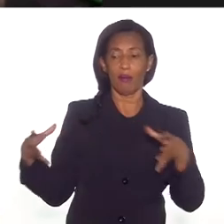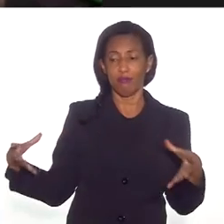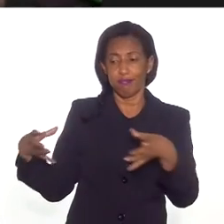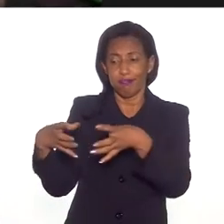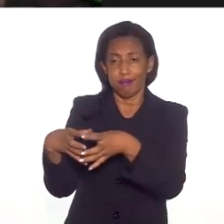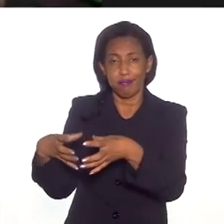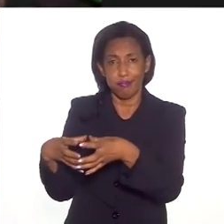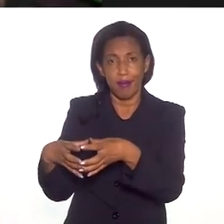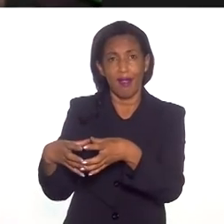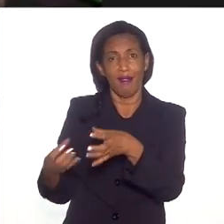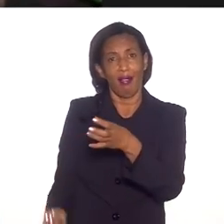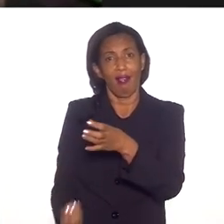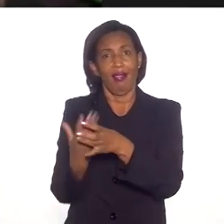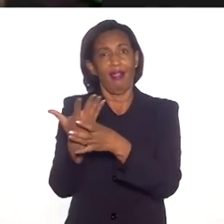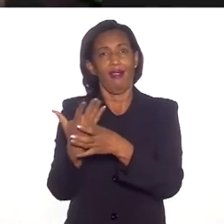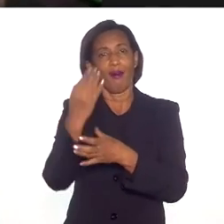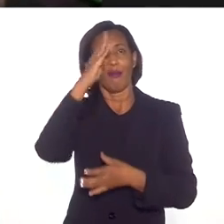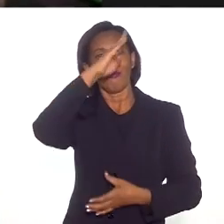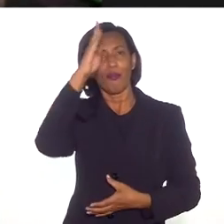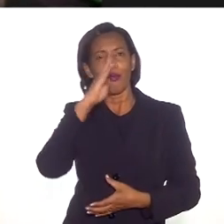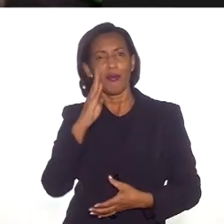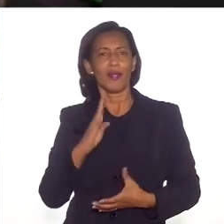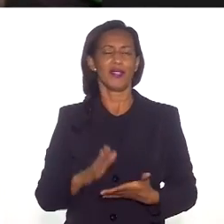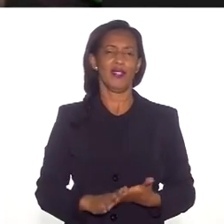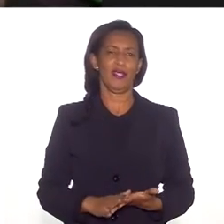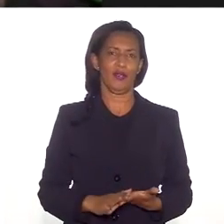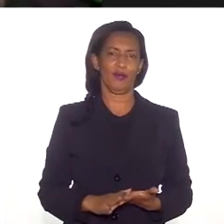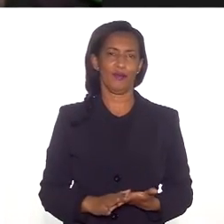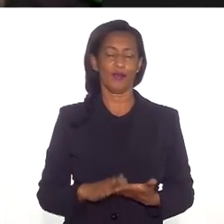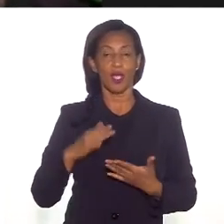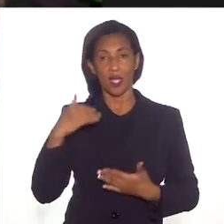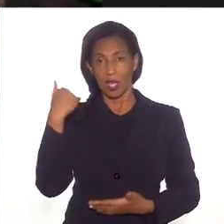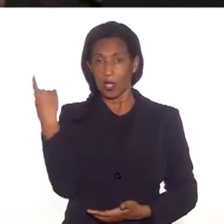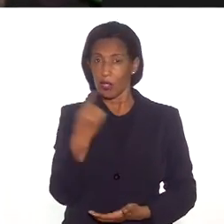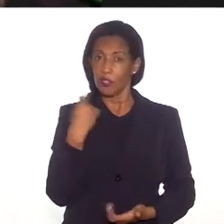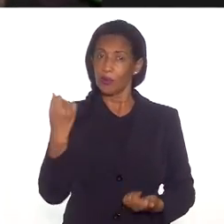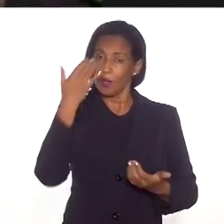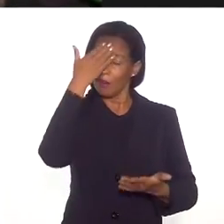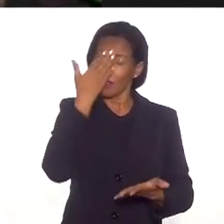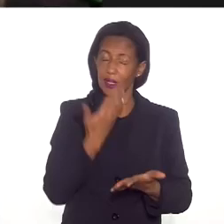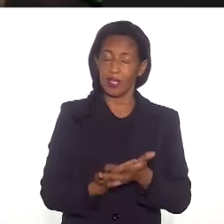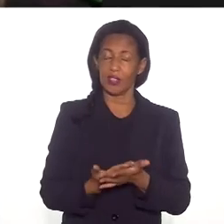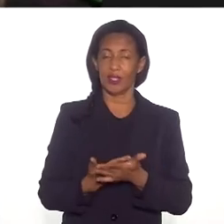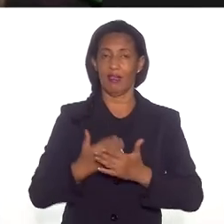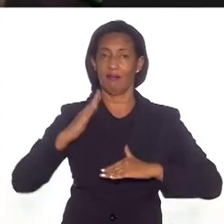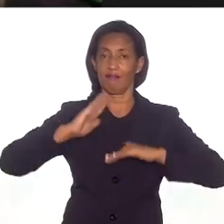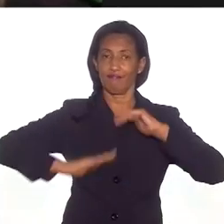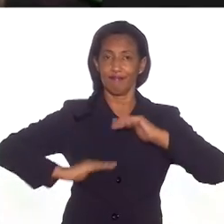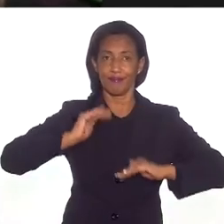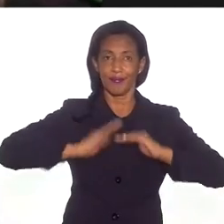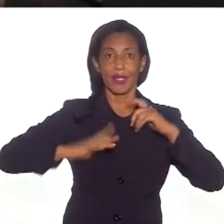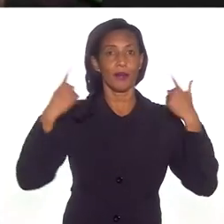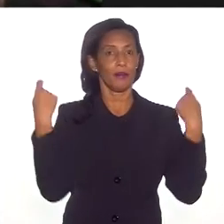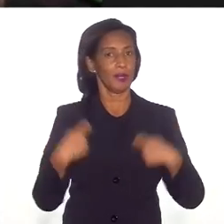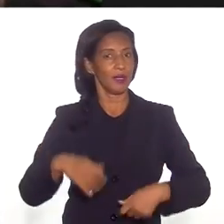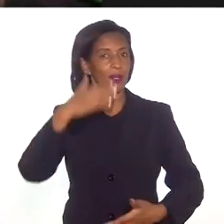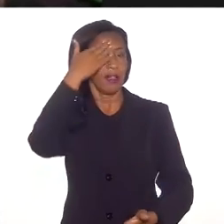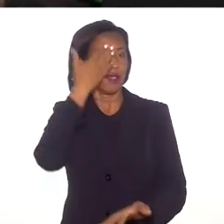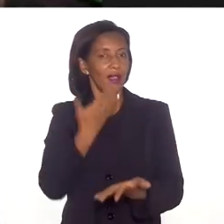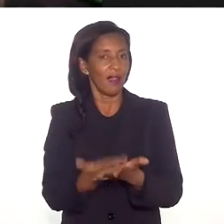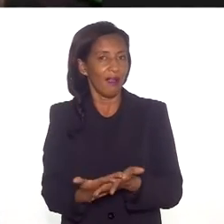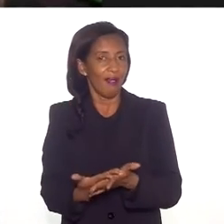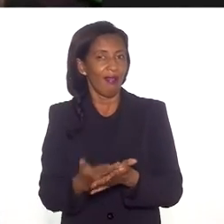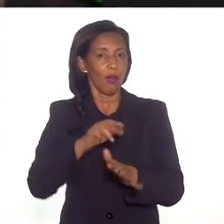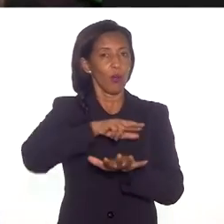bonito que é o povo brasileiro. E nós precisamos acreditar na nossa capacidade, precisamos